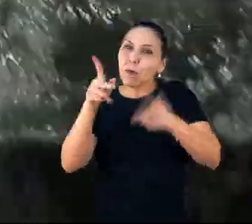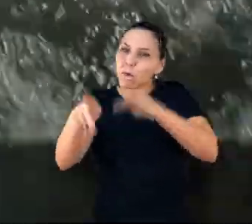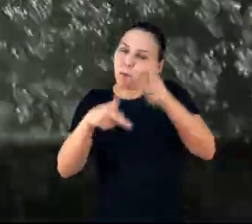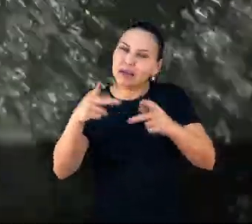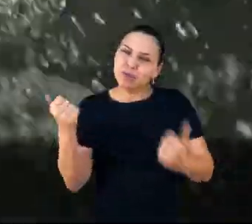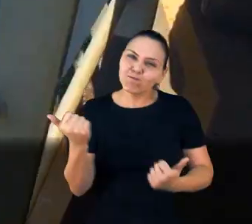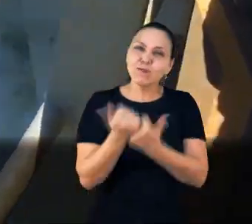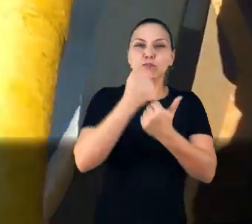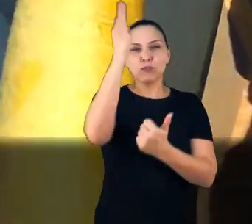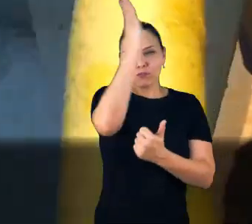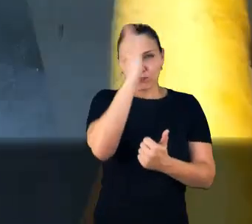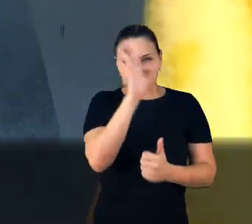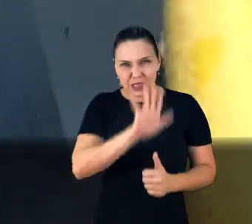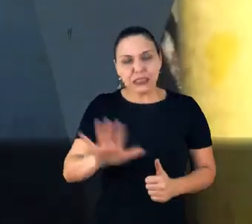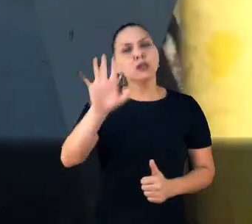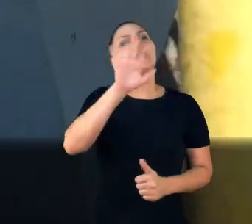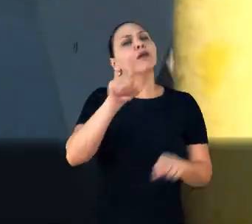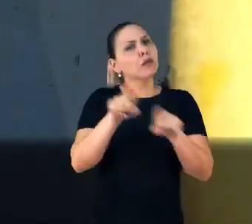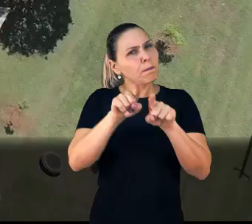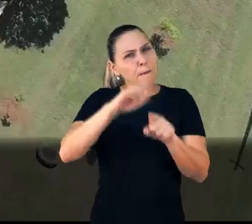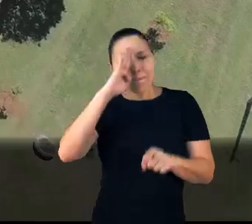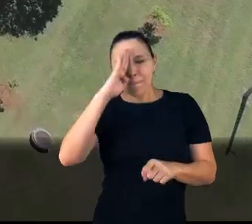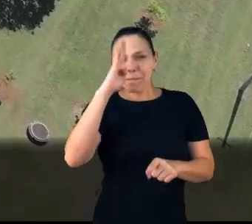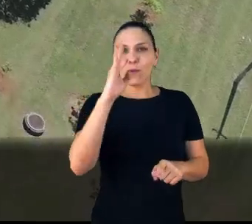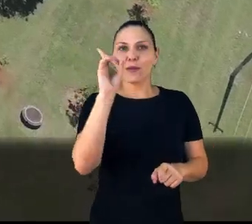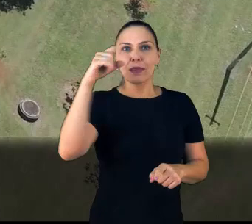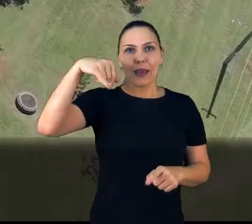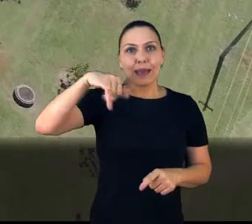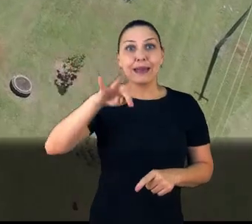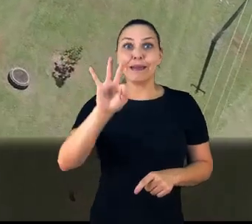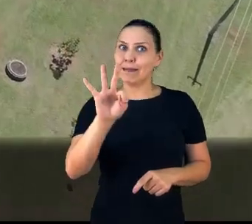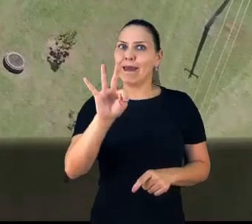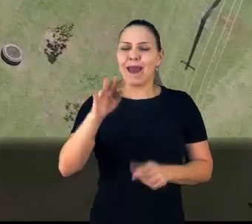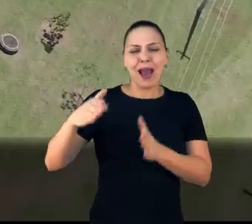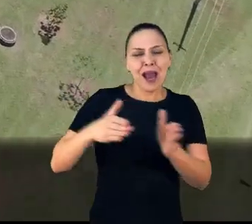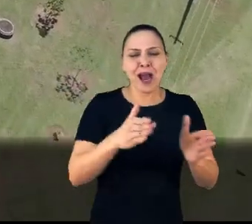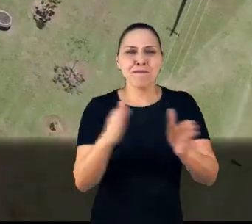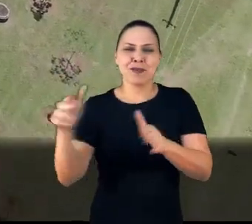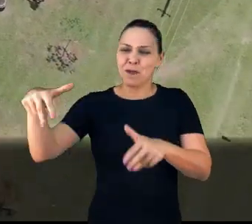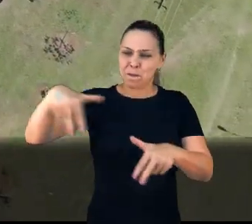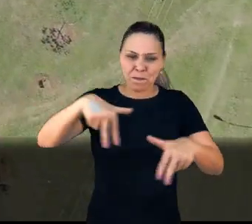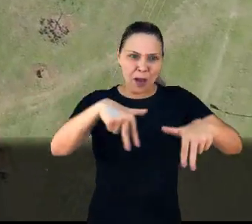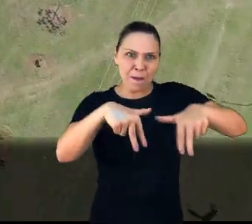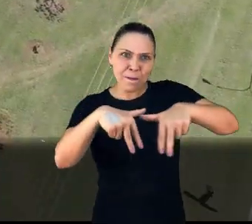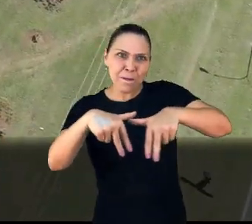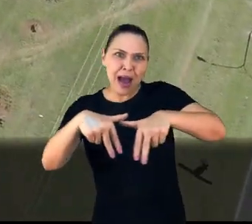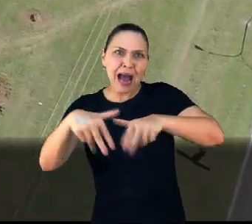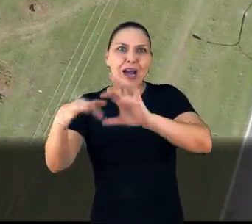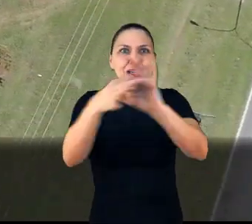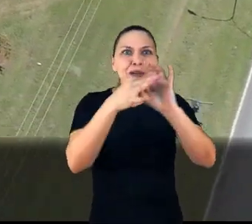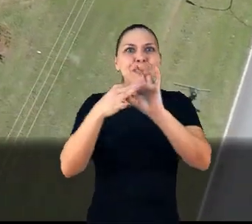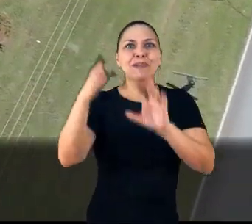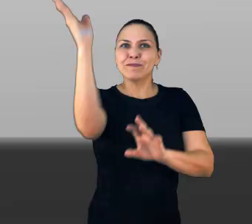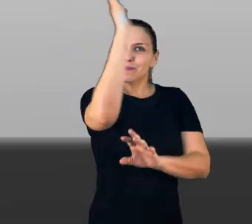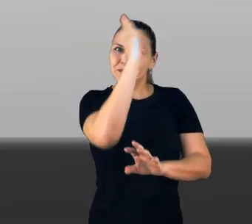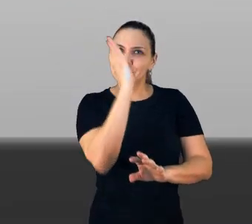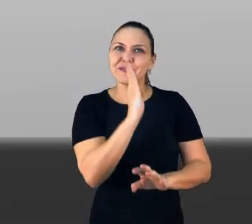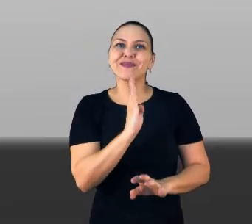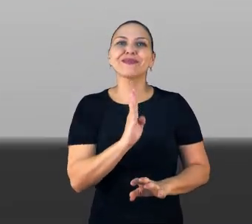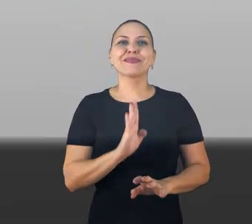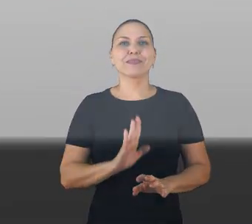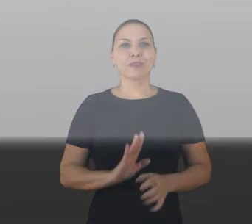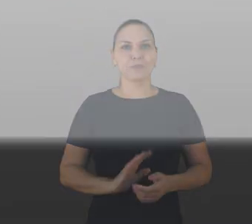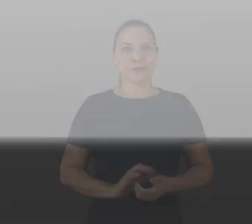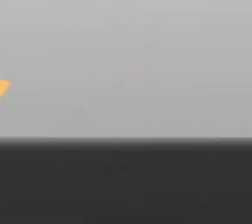é uma prioridade do DENIT. DENIT. Abrindo caminhos, ligando pessoas, conectando o